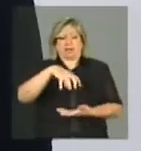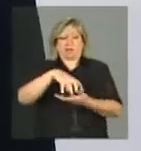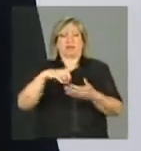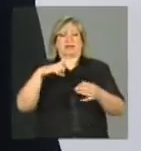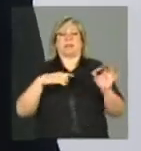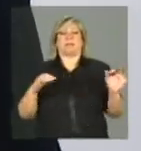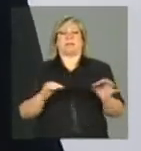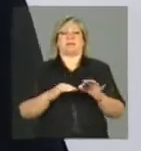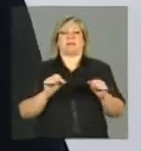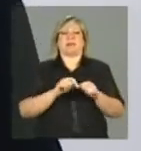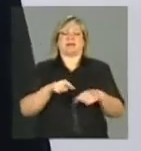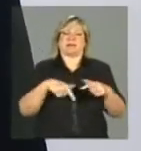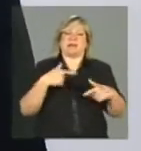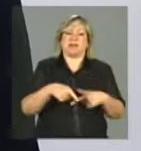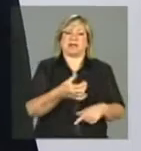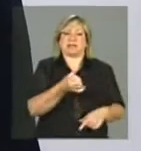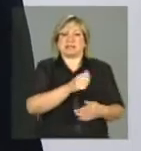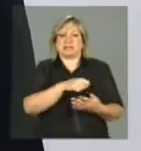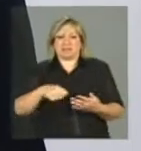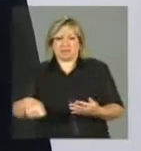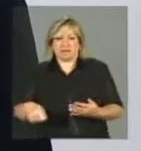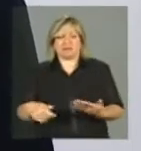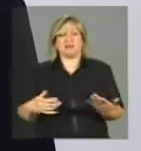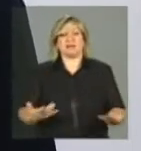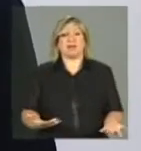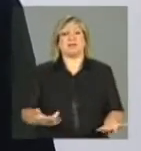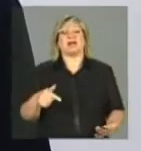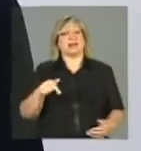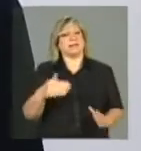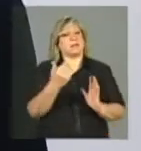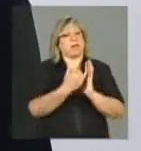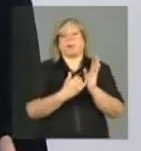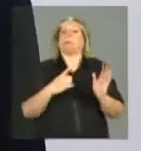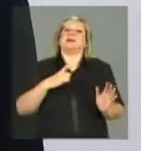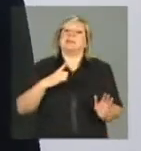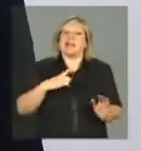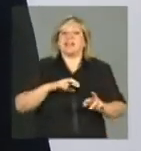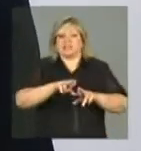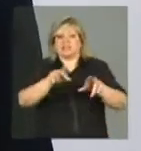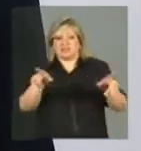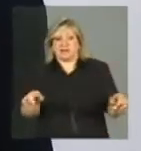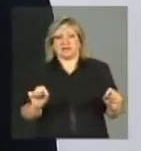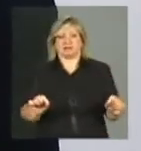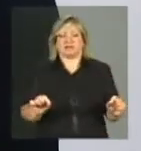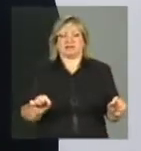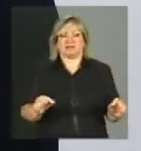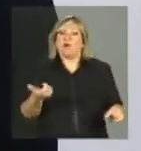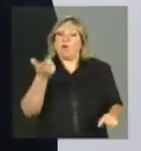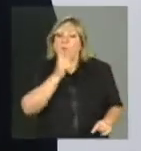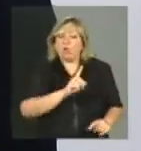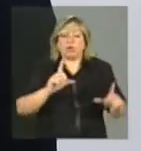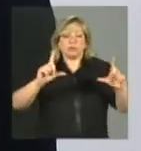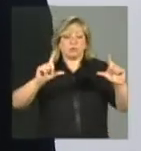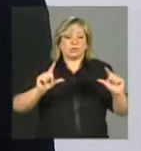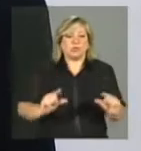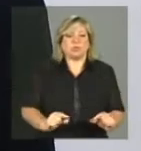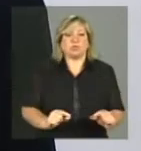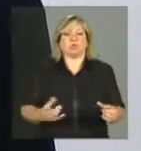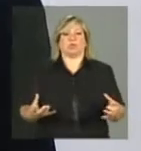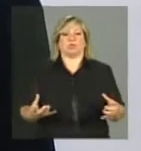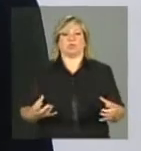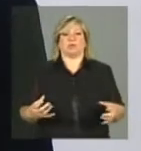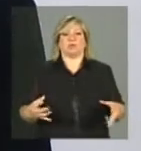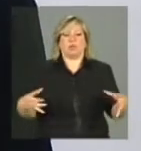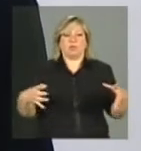acompanhamento durante seis meses. Então, é uma dicotomia que se vive o programa. Conseguir diminuir os fluxos operacionais do